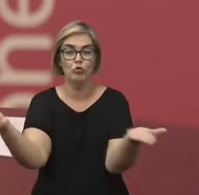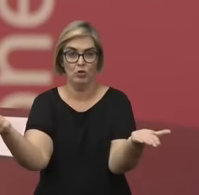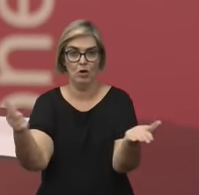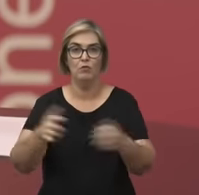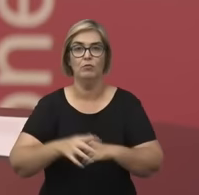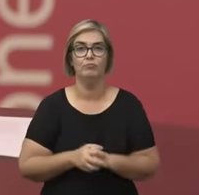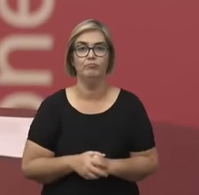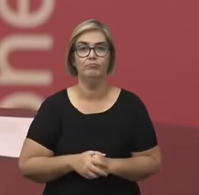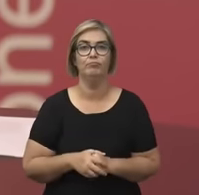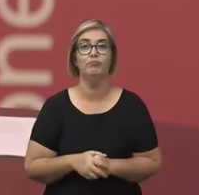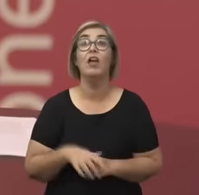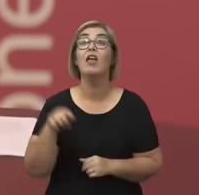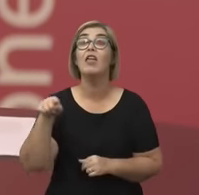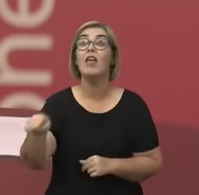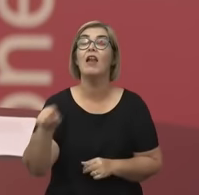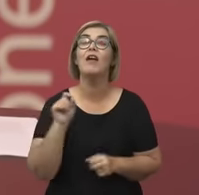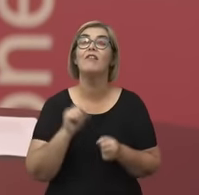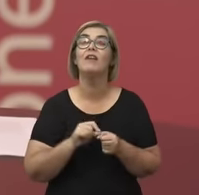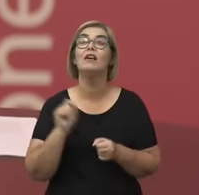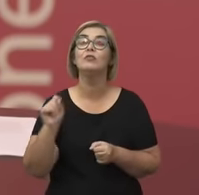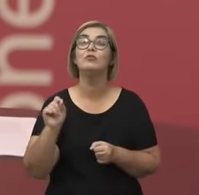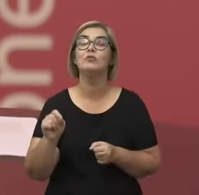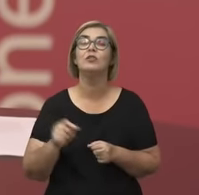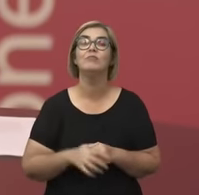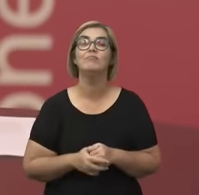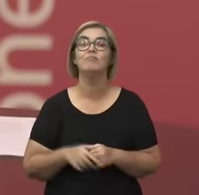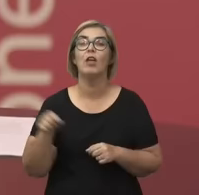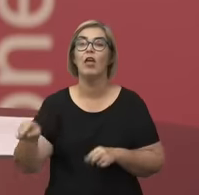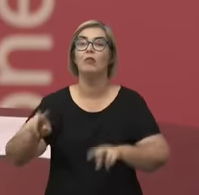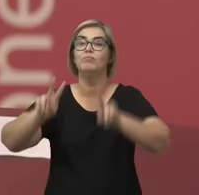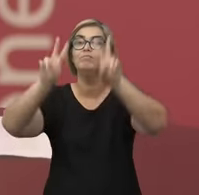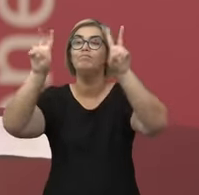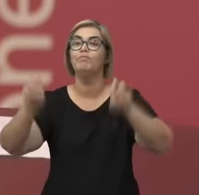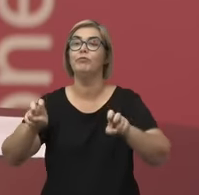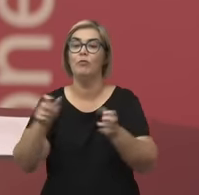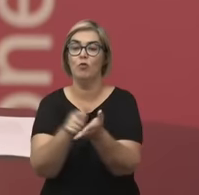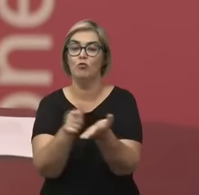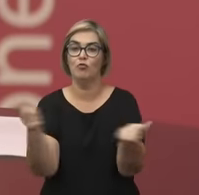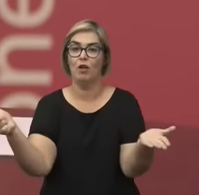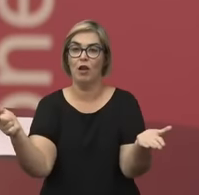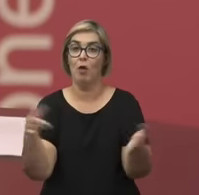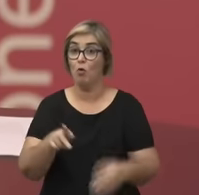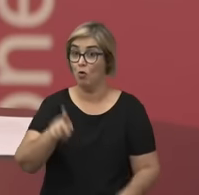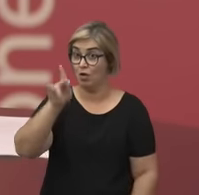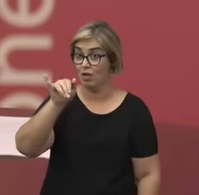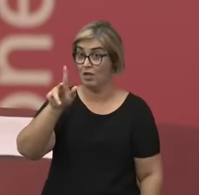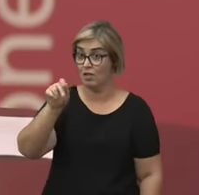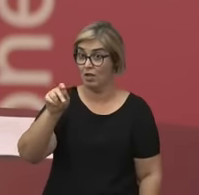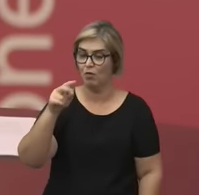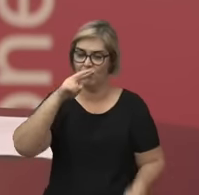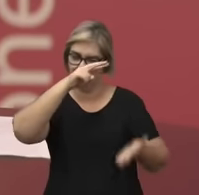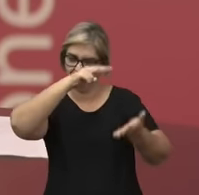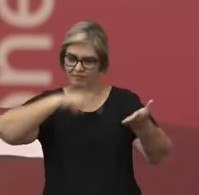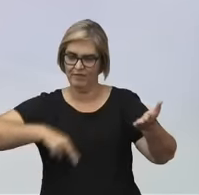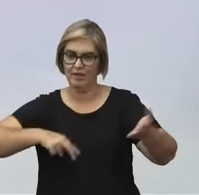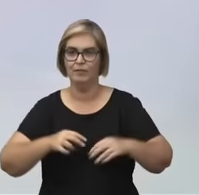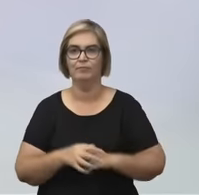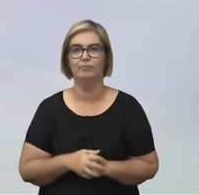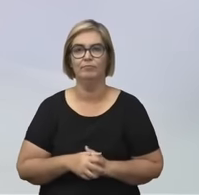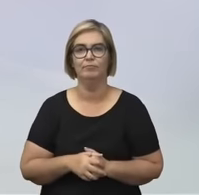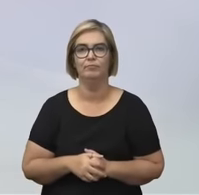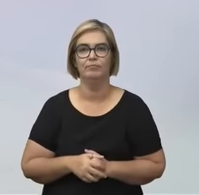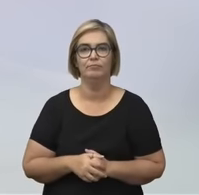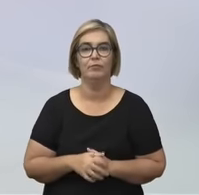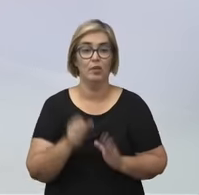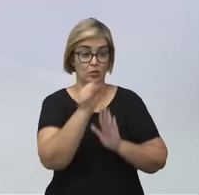batiza esse momento. E aí, o Kiko vai ler para a gente esse momento do batismo. O